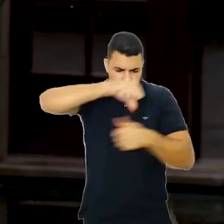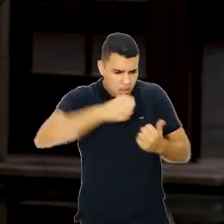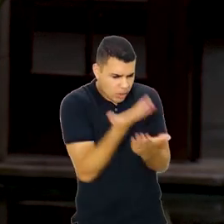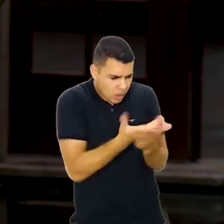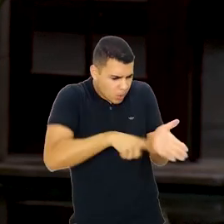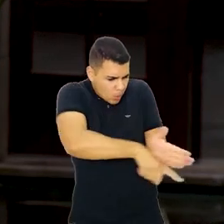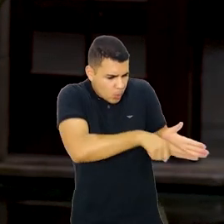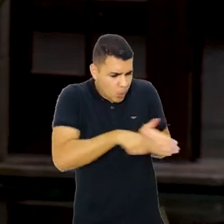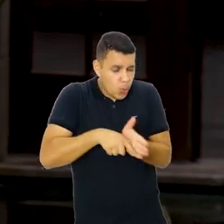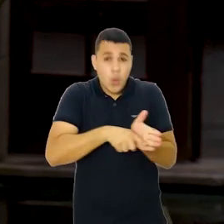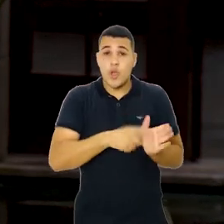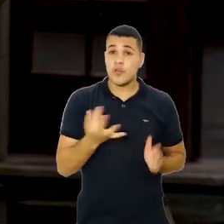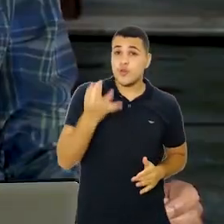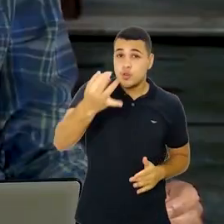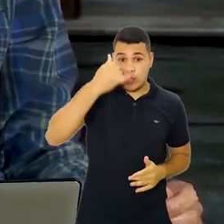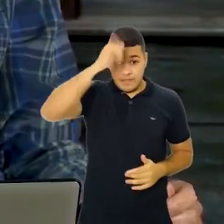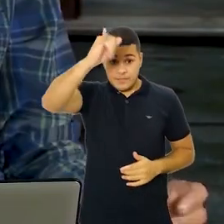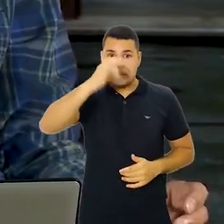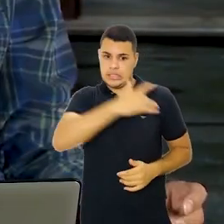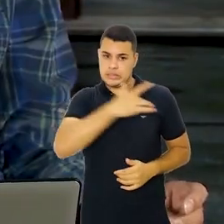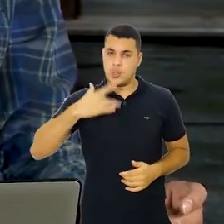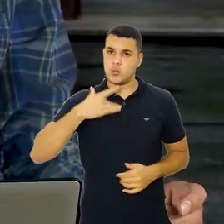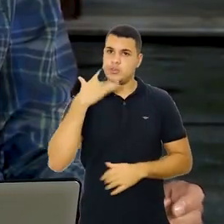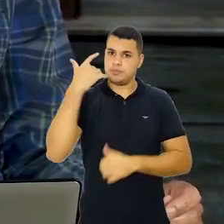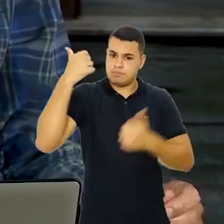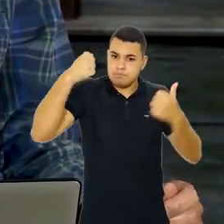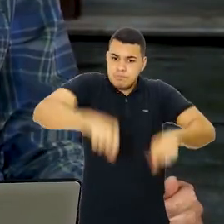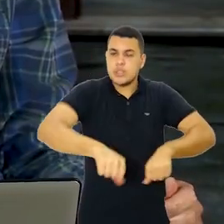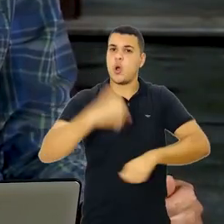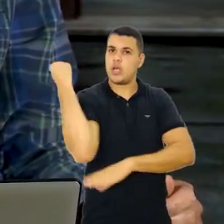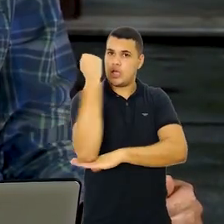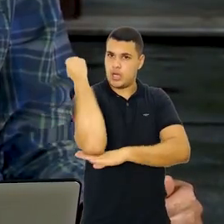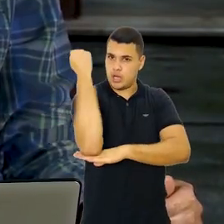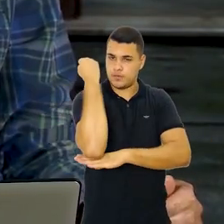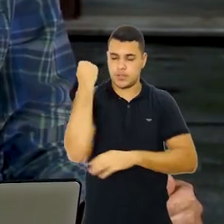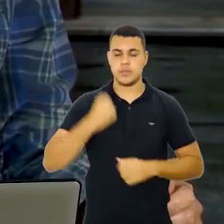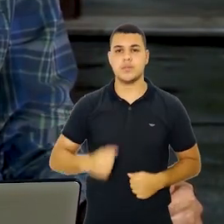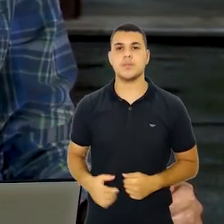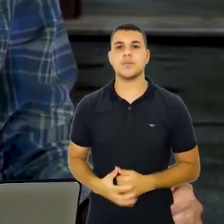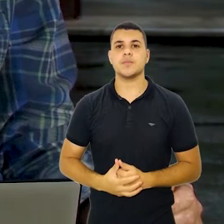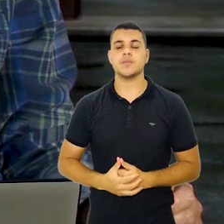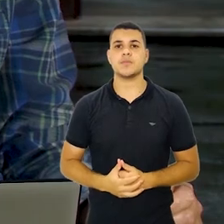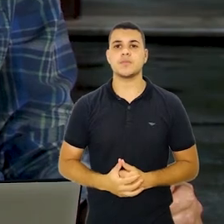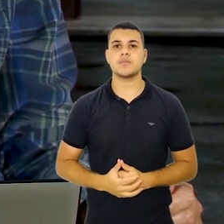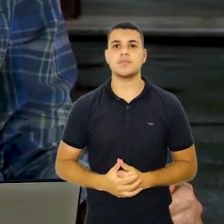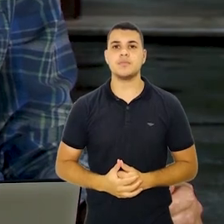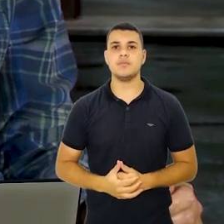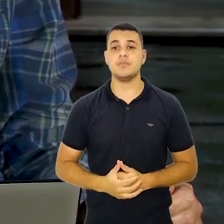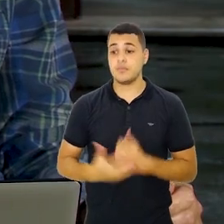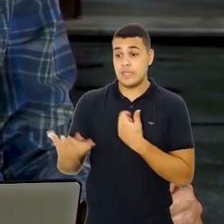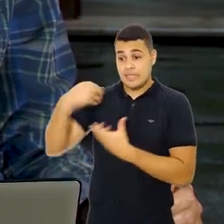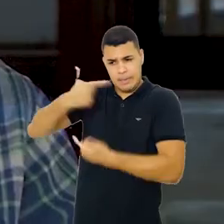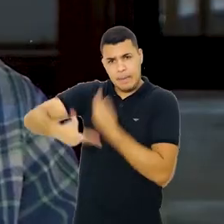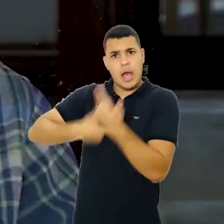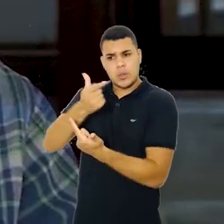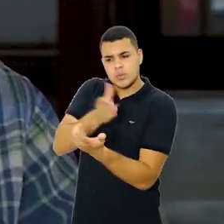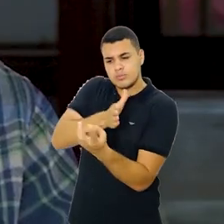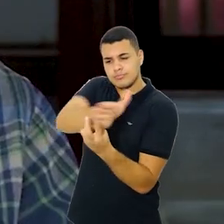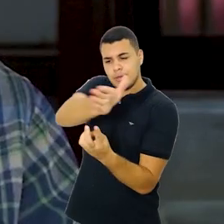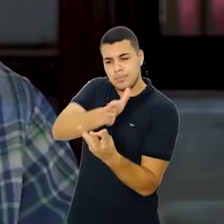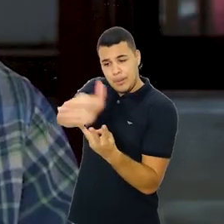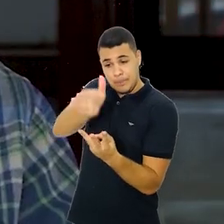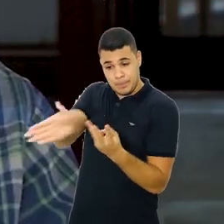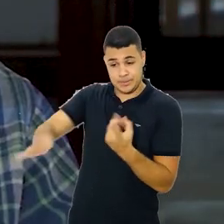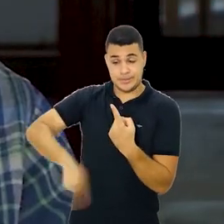específicas. E a ampliação deste estudo para o controle dos problemas de saúde. Na